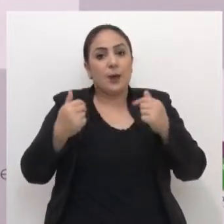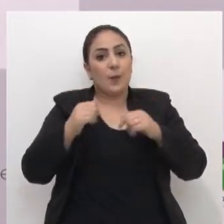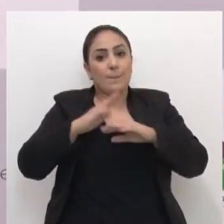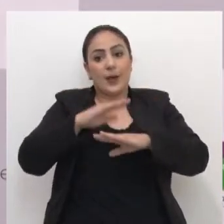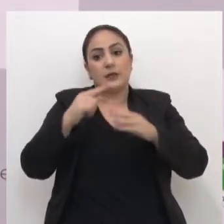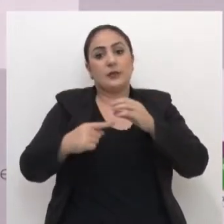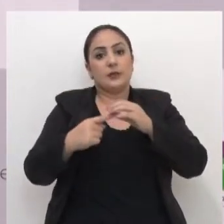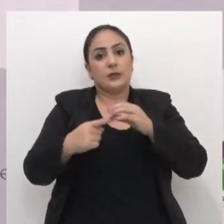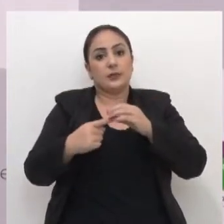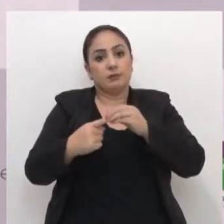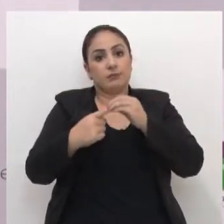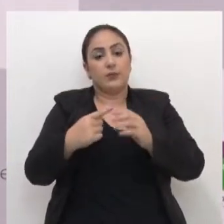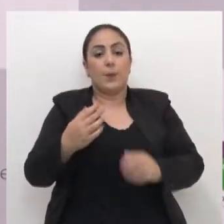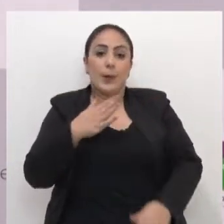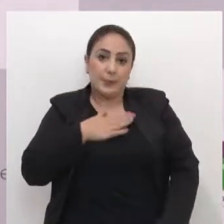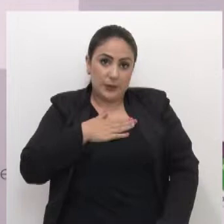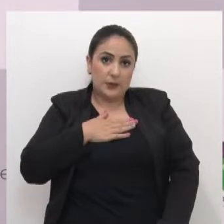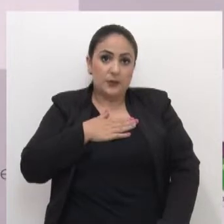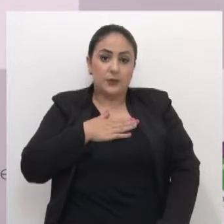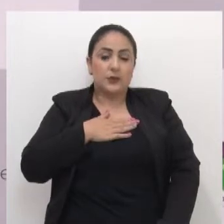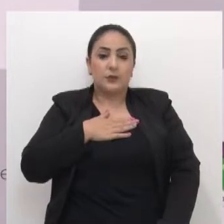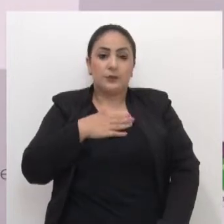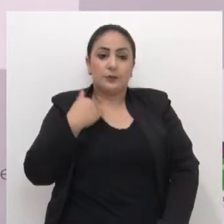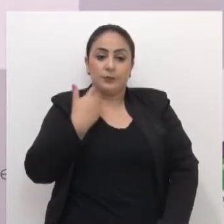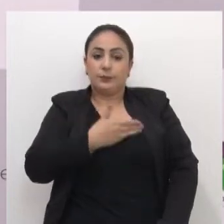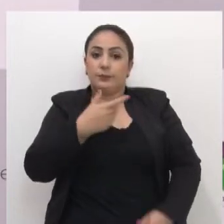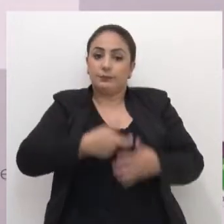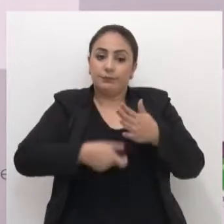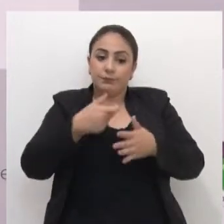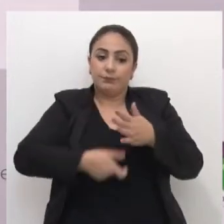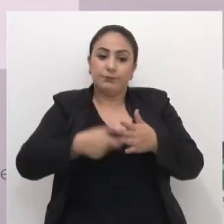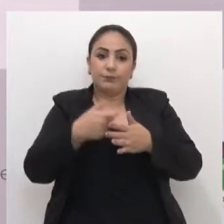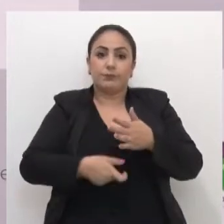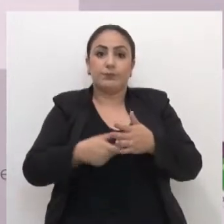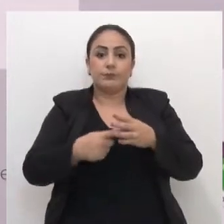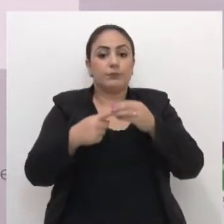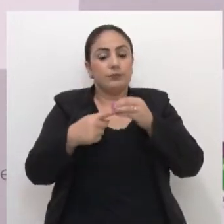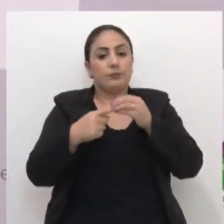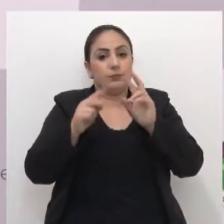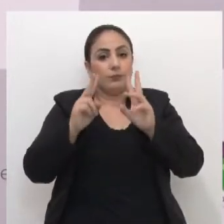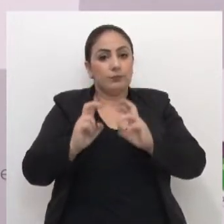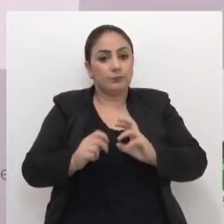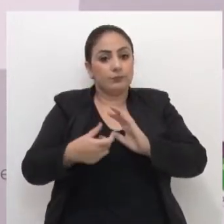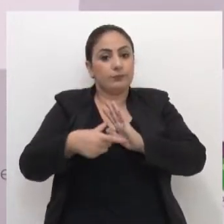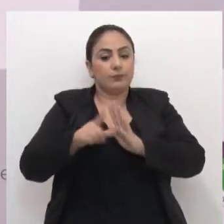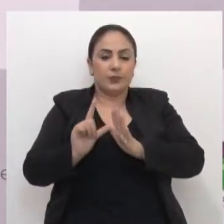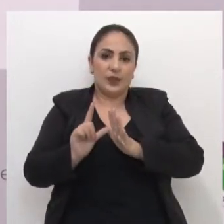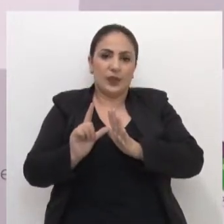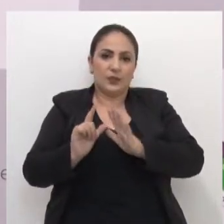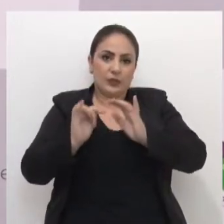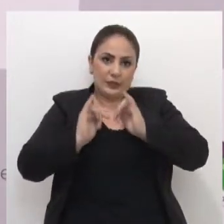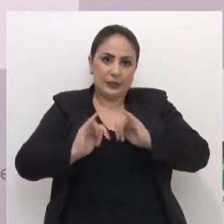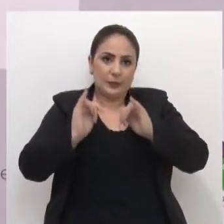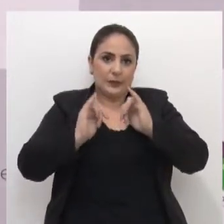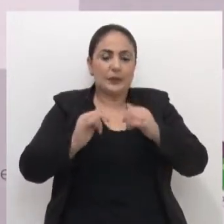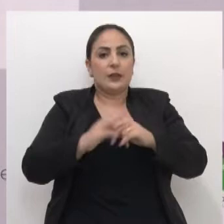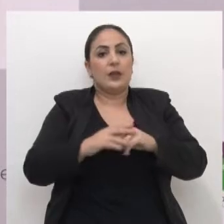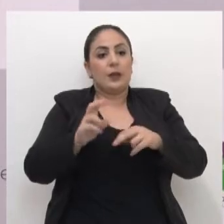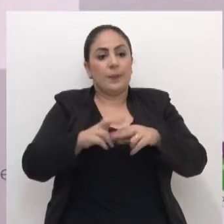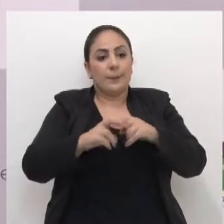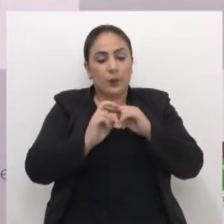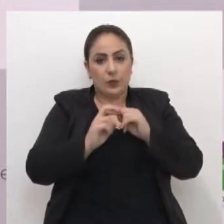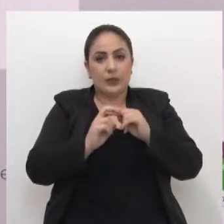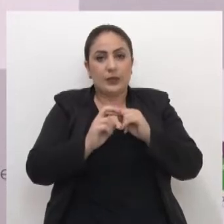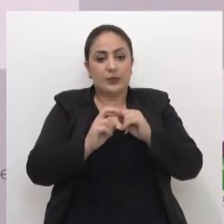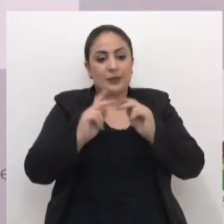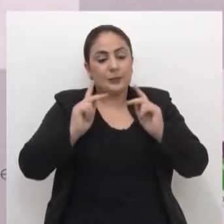a pauta mais importante, porque nós colocamos essa bandeira como prioridade antes mesmo da campanha. E as